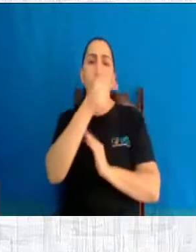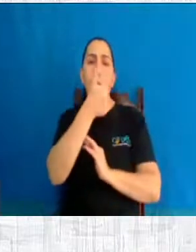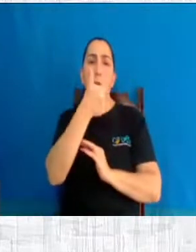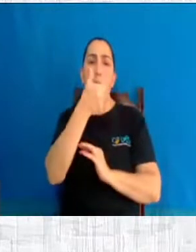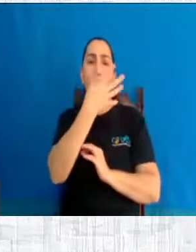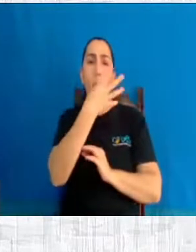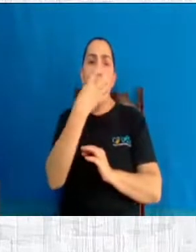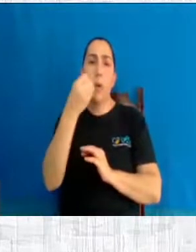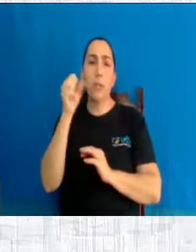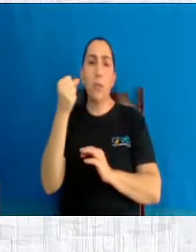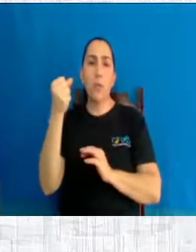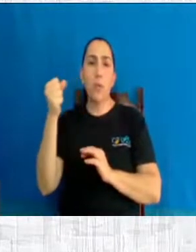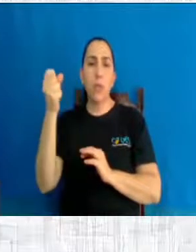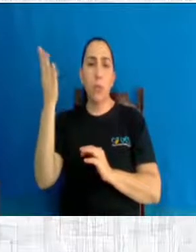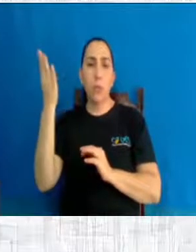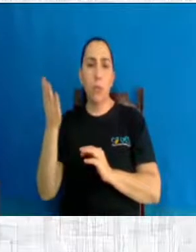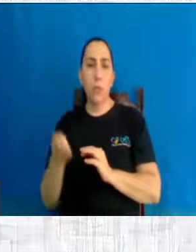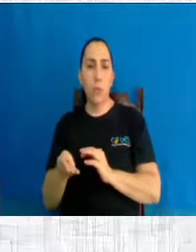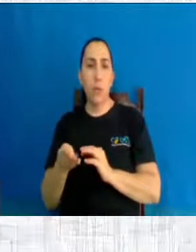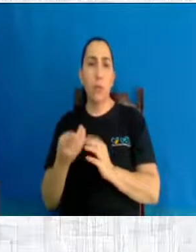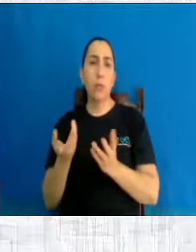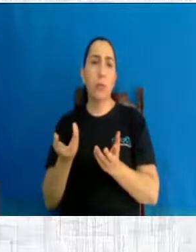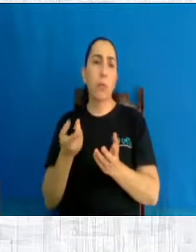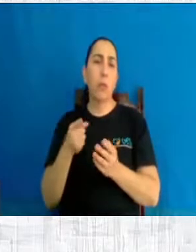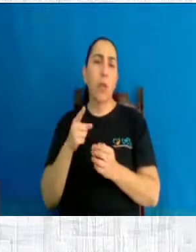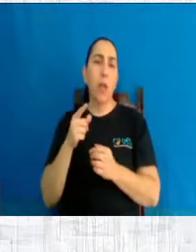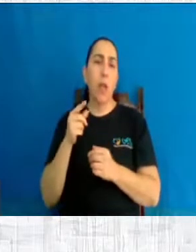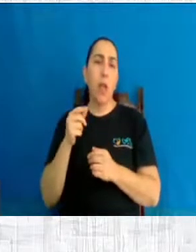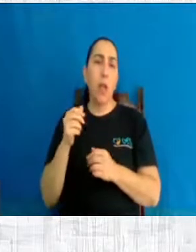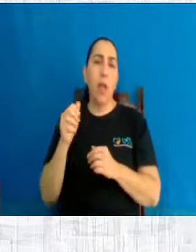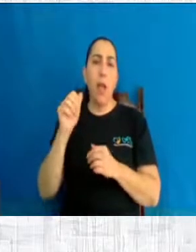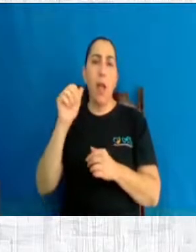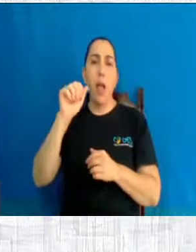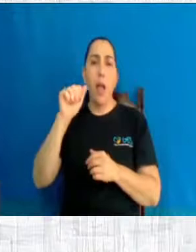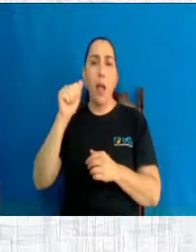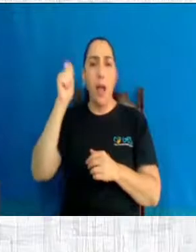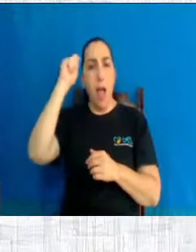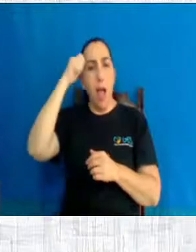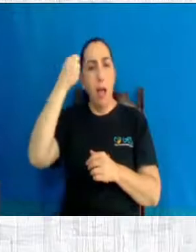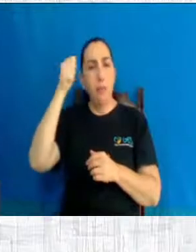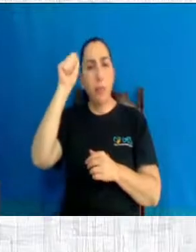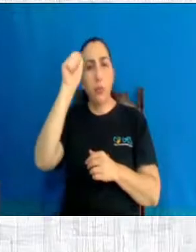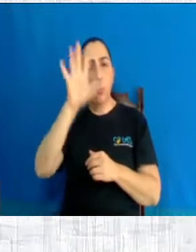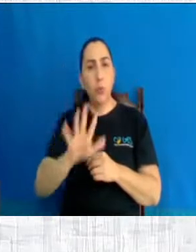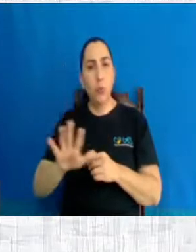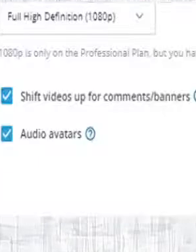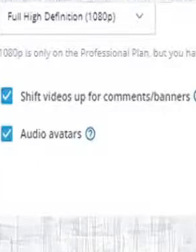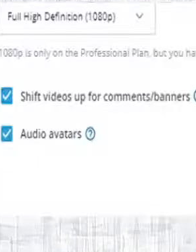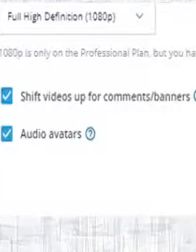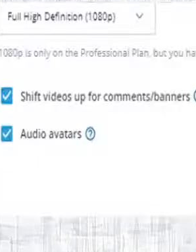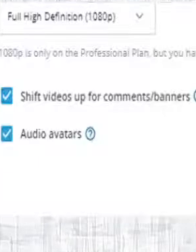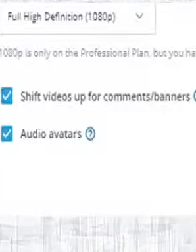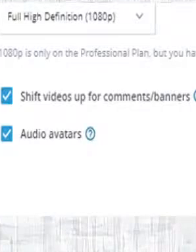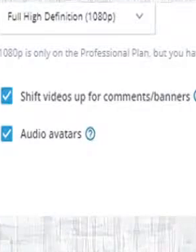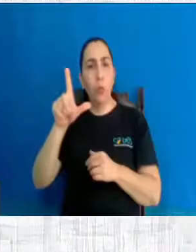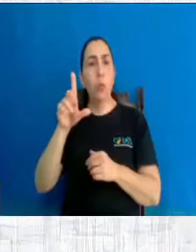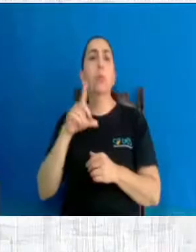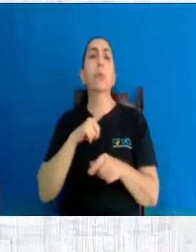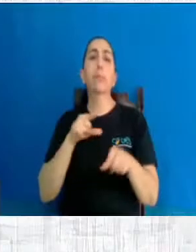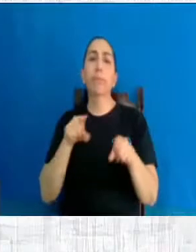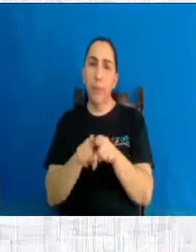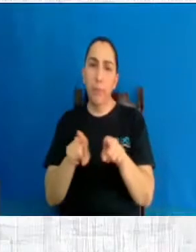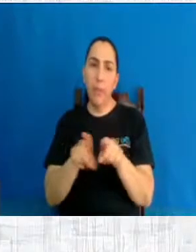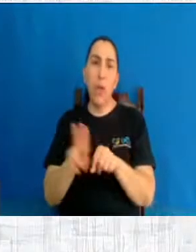África do Sul, também, um trabalho imenso. E lá no Uruguai? Olha lá, no Uruguai, ele é permitido, em qualquer